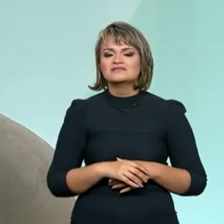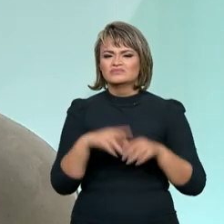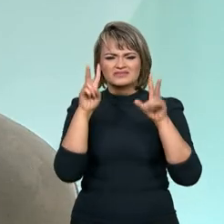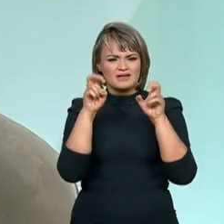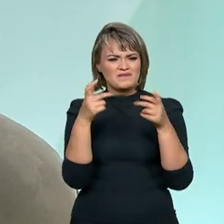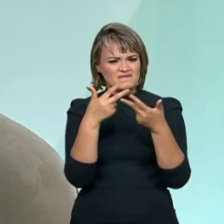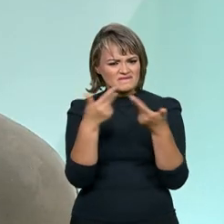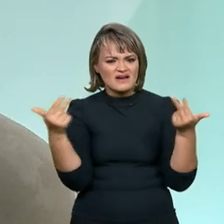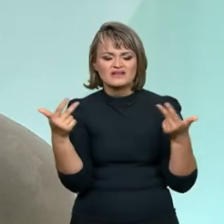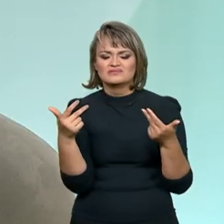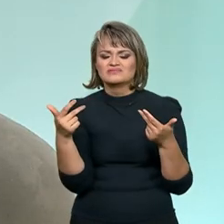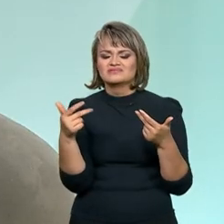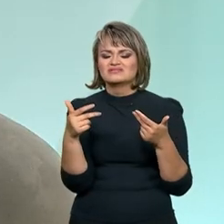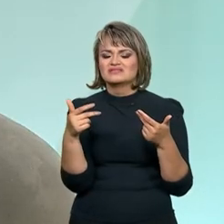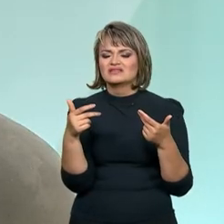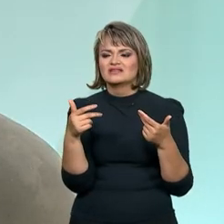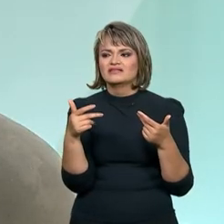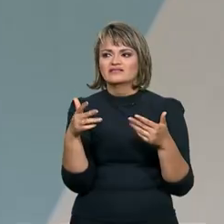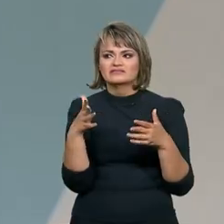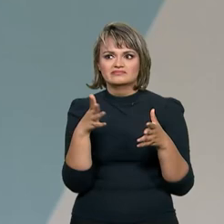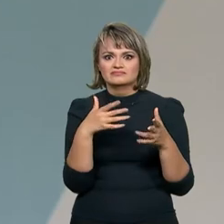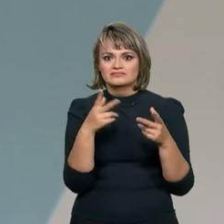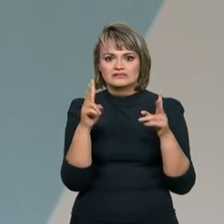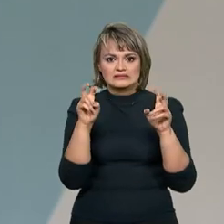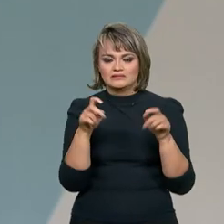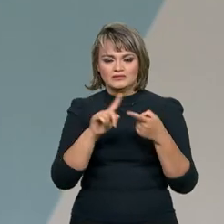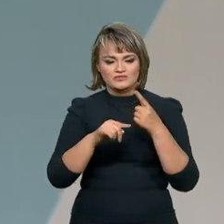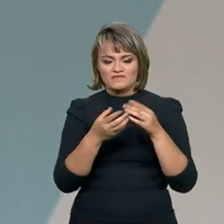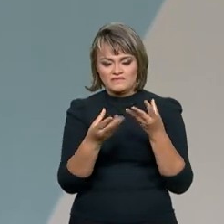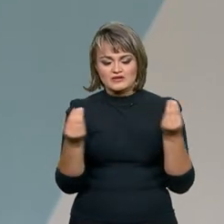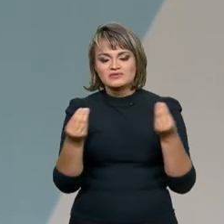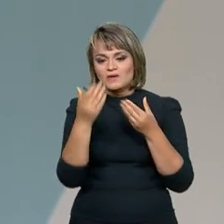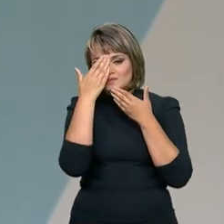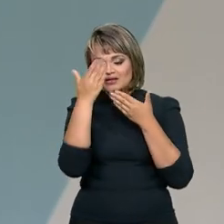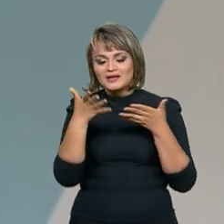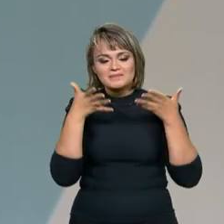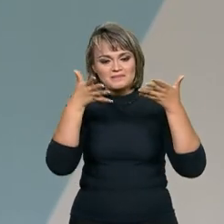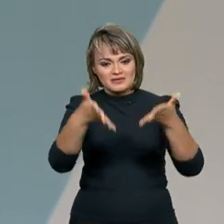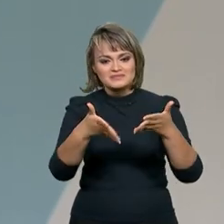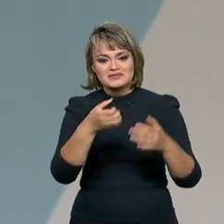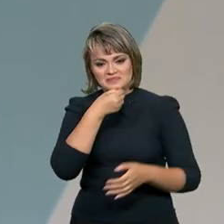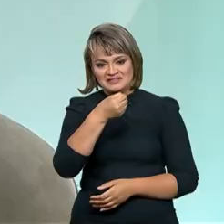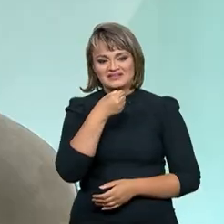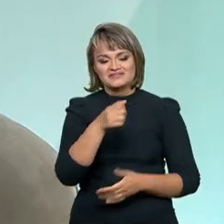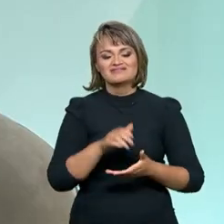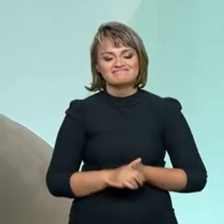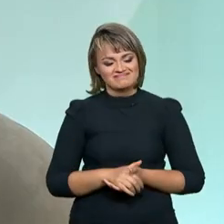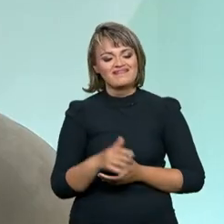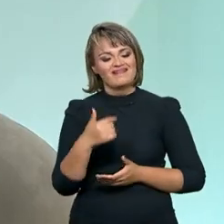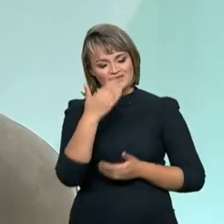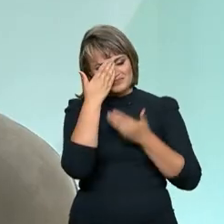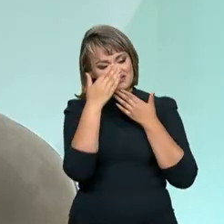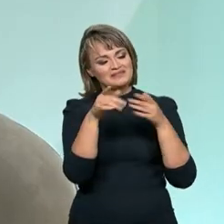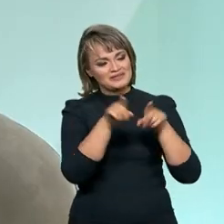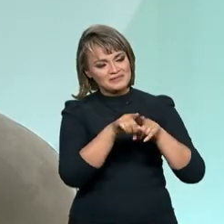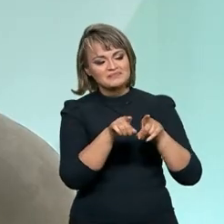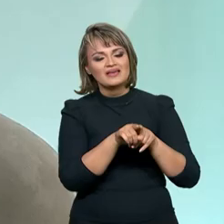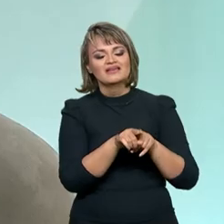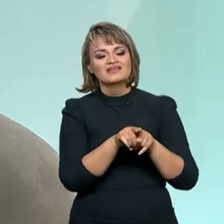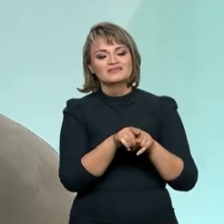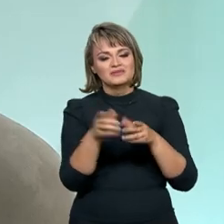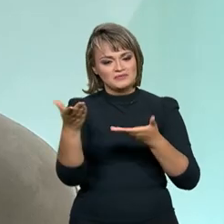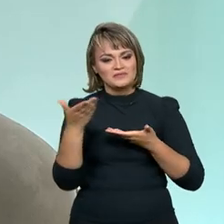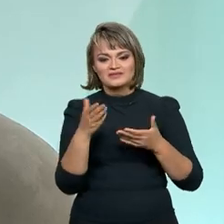pautas, várias áreas, vários segmentos. Muito obrigado pela participação e pela entrevista. Eu que agradeço, Paulo. Muito